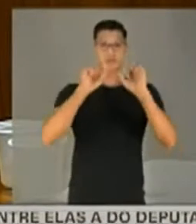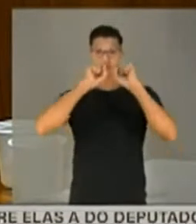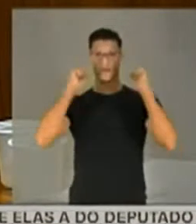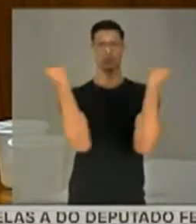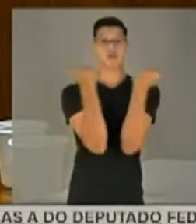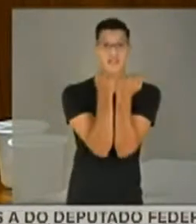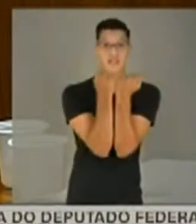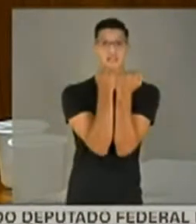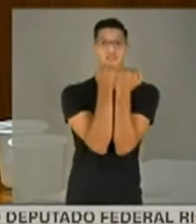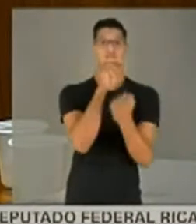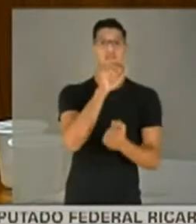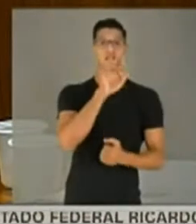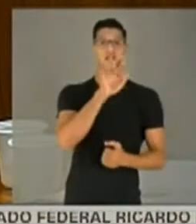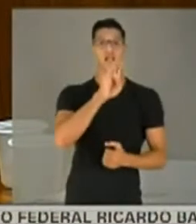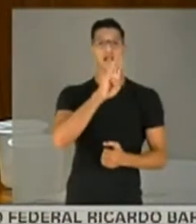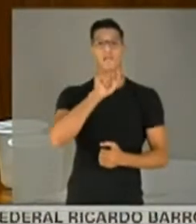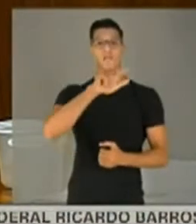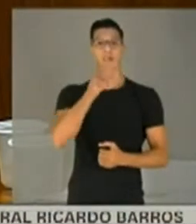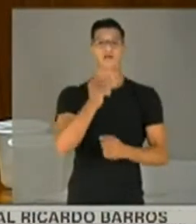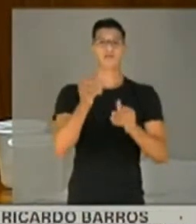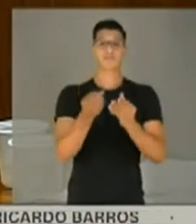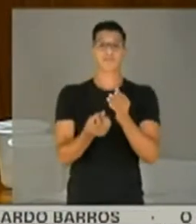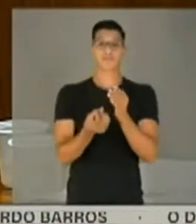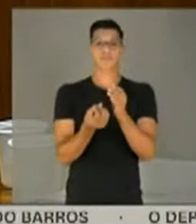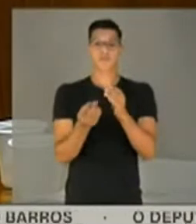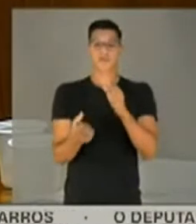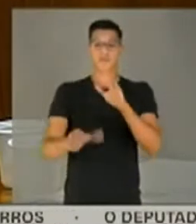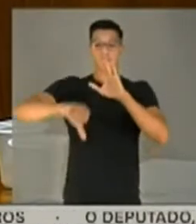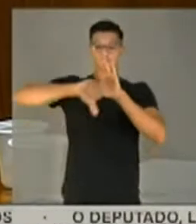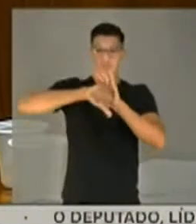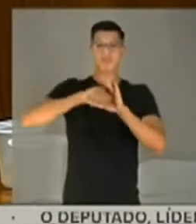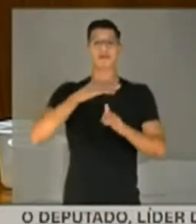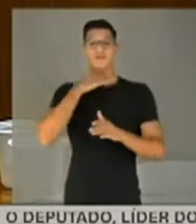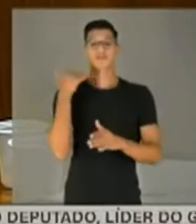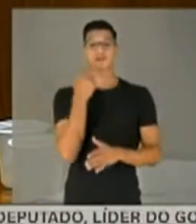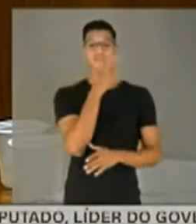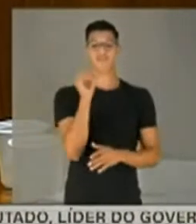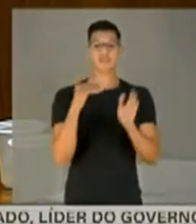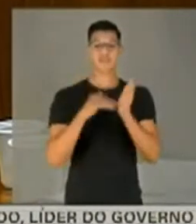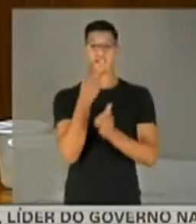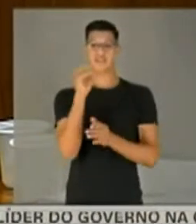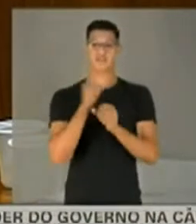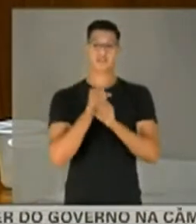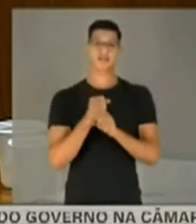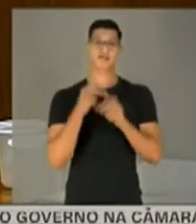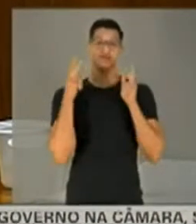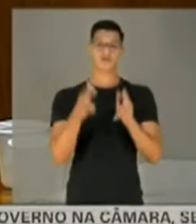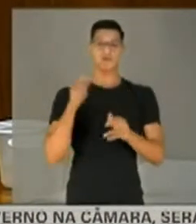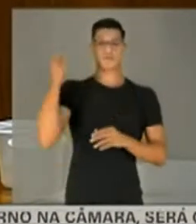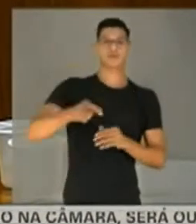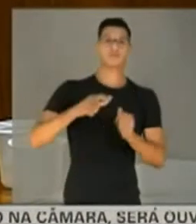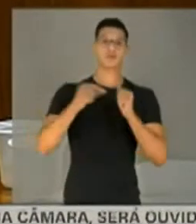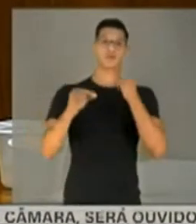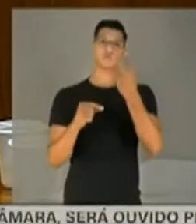de rebanho. Isso é crime de epidemia qualificada com resultado morte, que dá uma pena de 20 a 30 anos, conforme determina